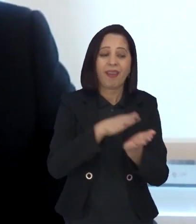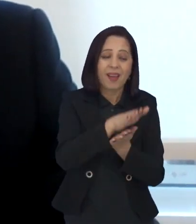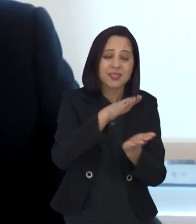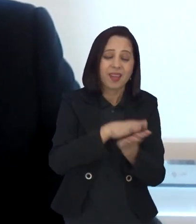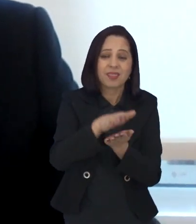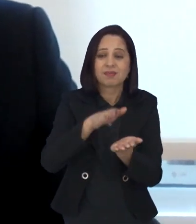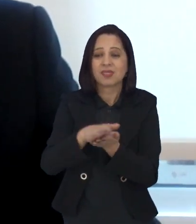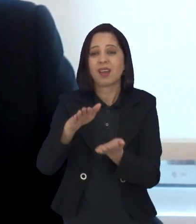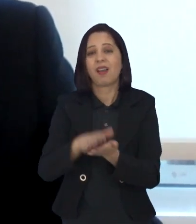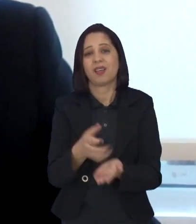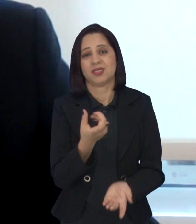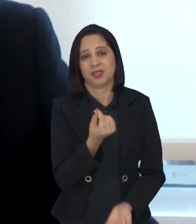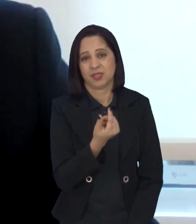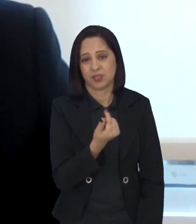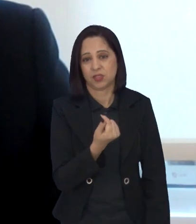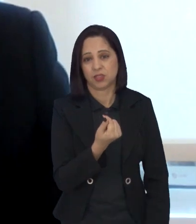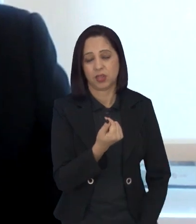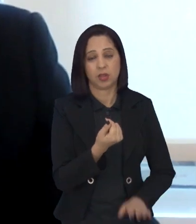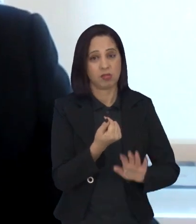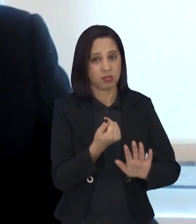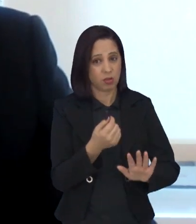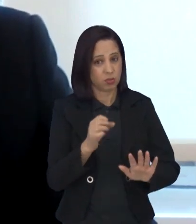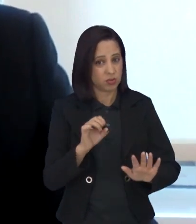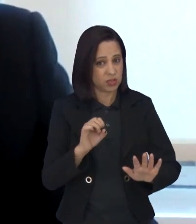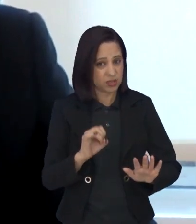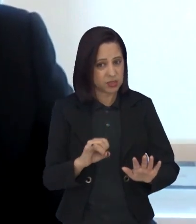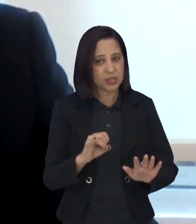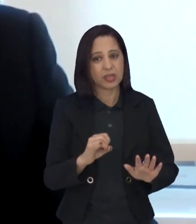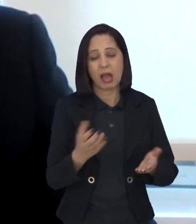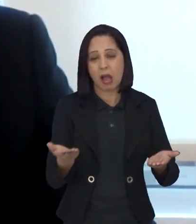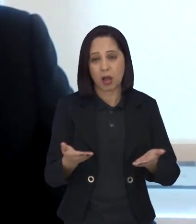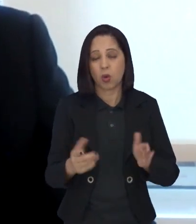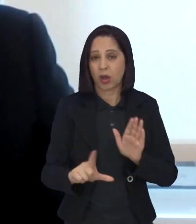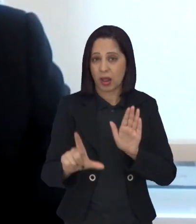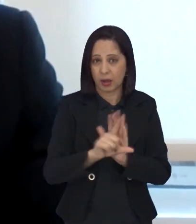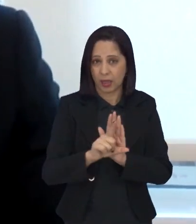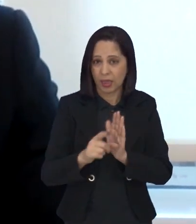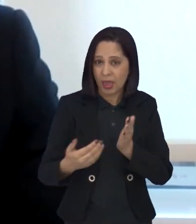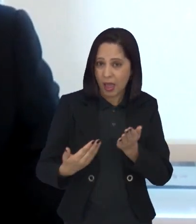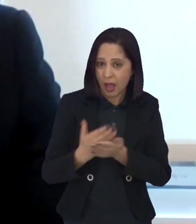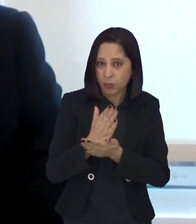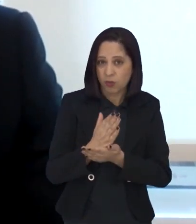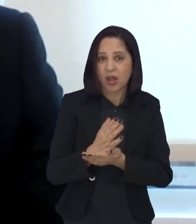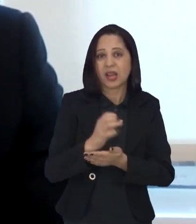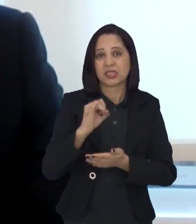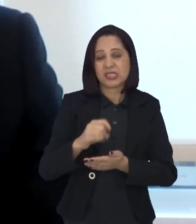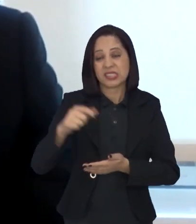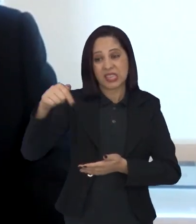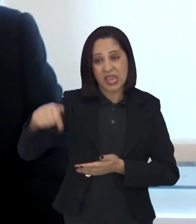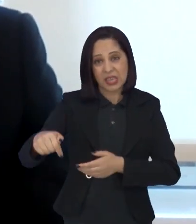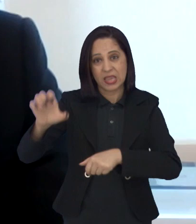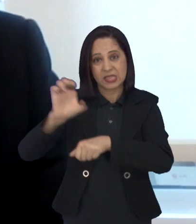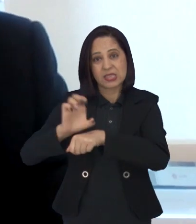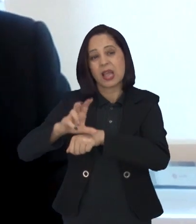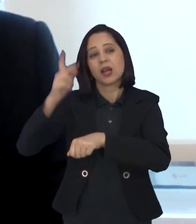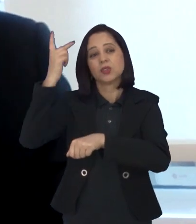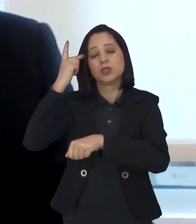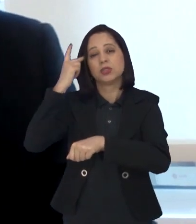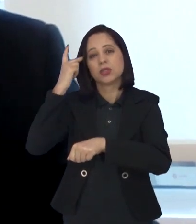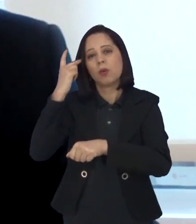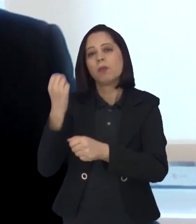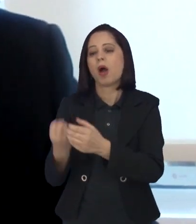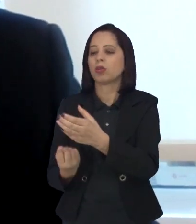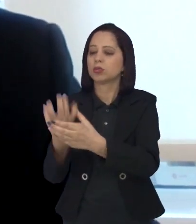Então, o fato de a gente ter aqui no Brasil, dentro do Estado, uma possibilidade até,